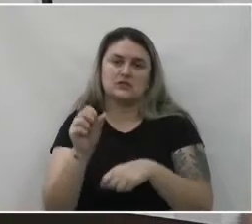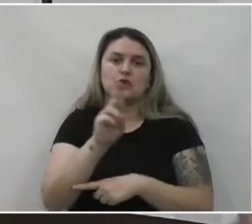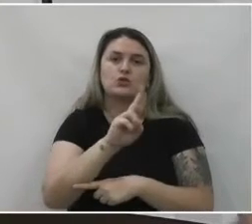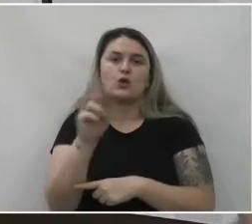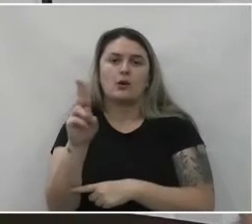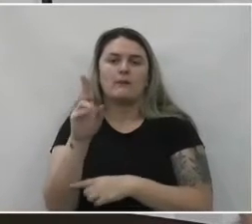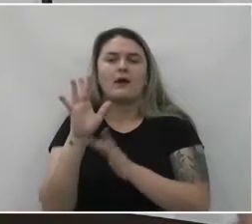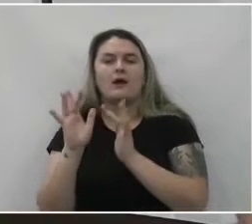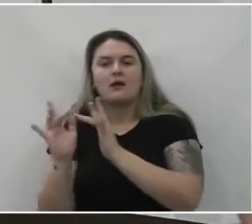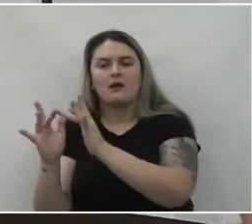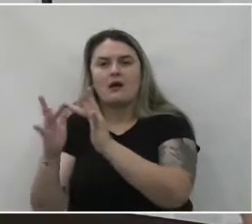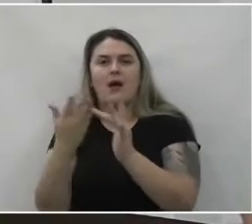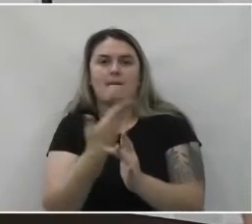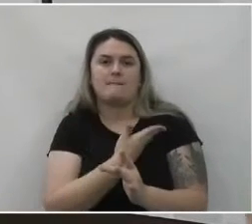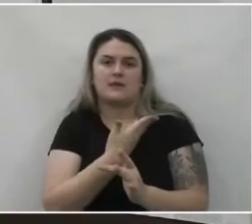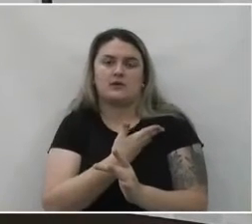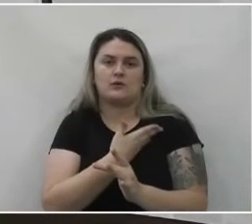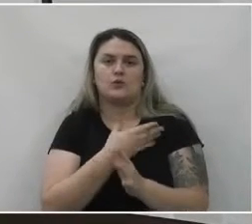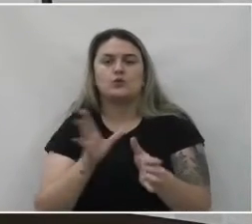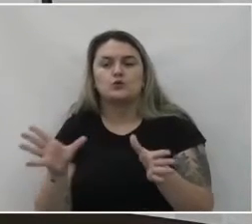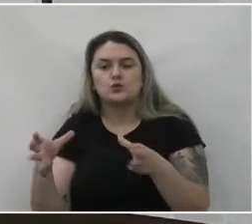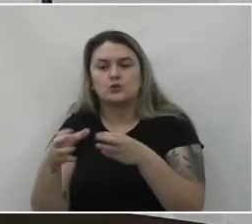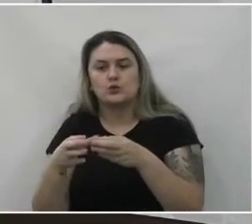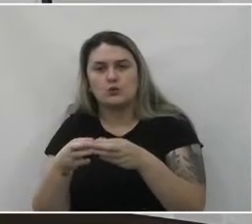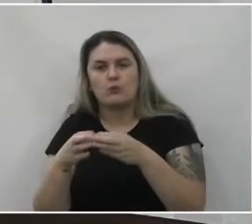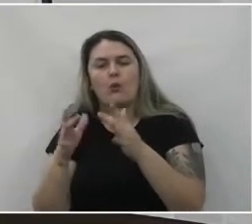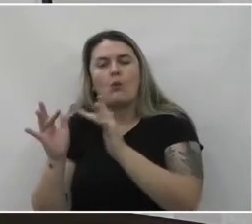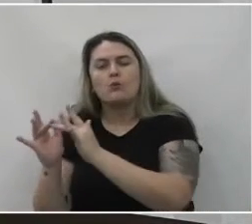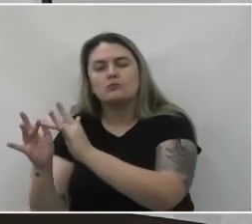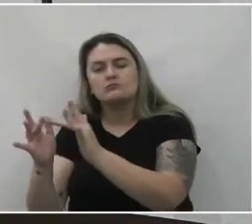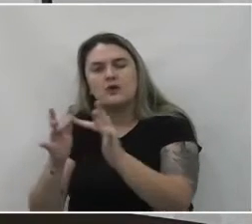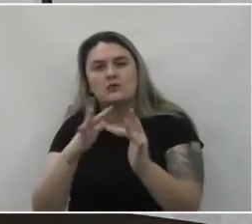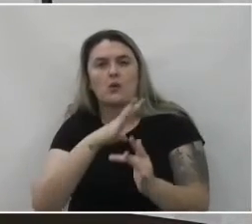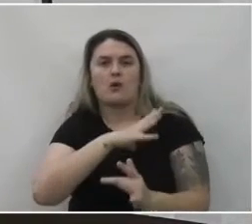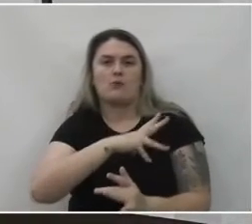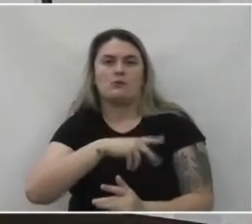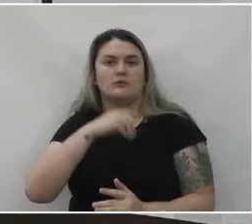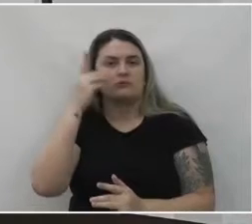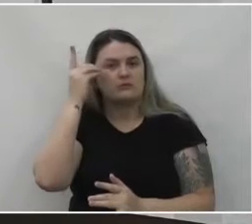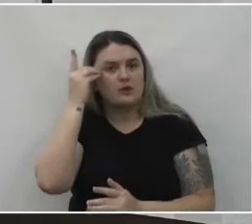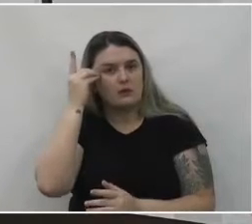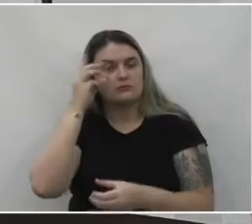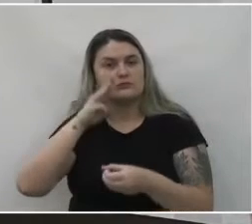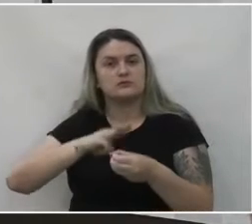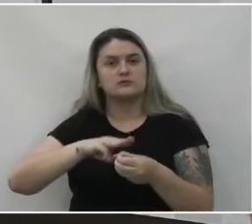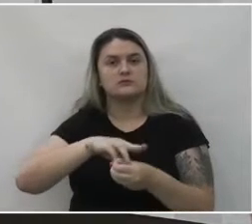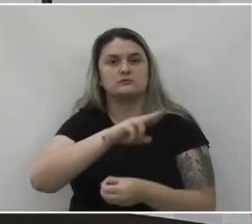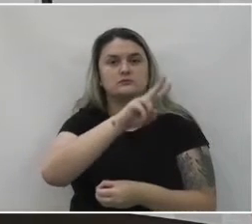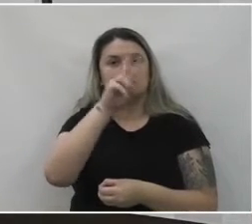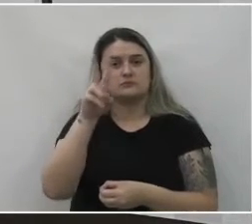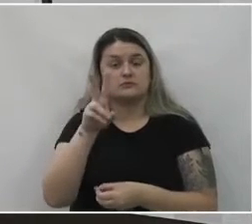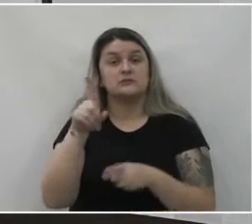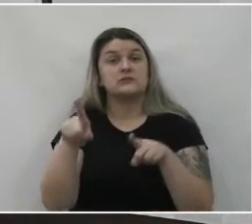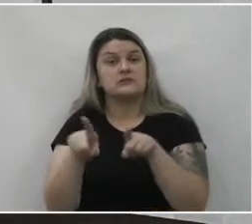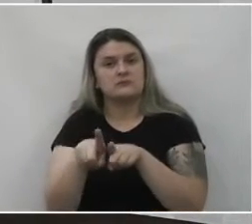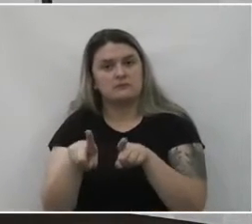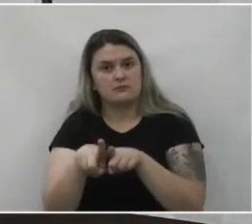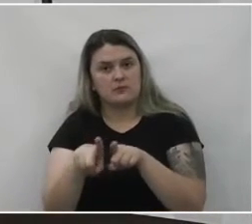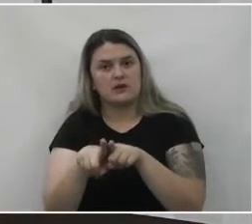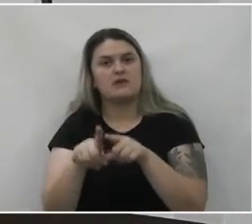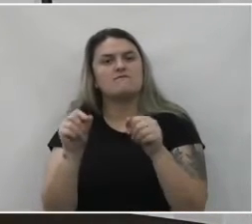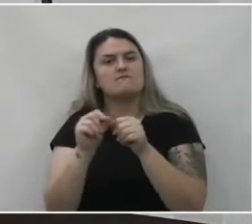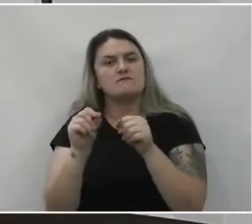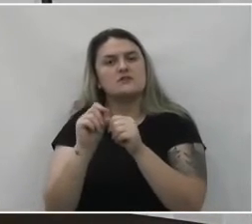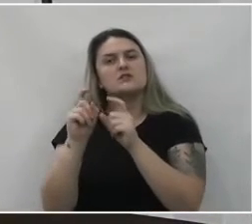nome Laços de Amizade para Grupo Laços de Amor Dal de União da Vitória. Bem como, em várias